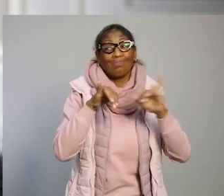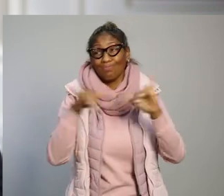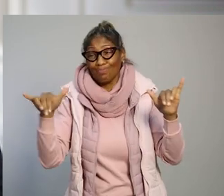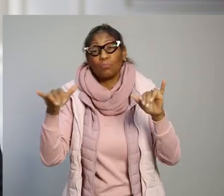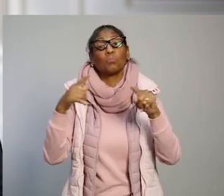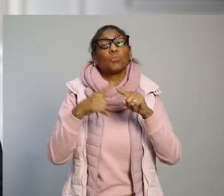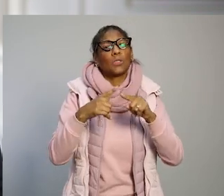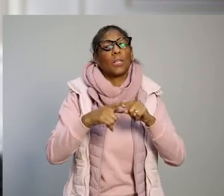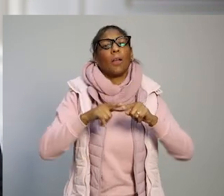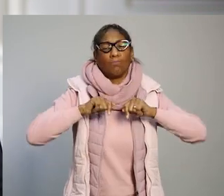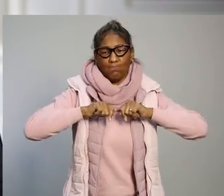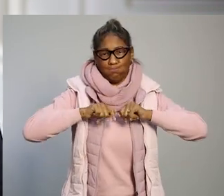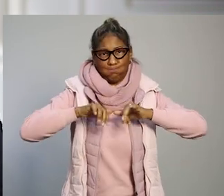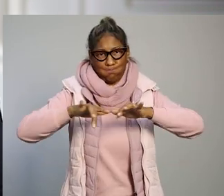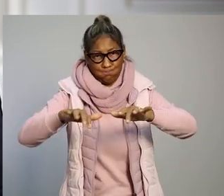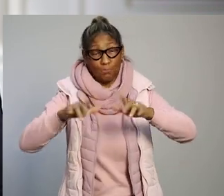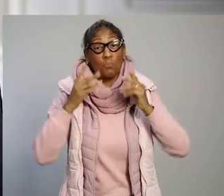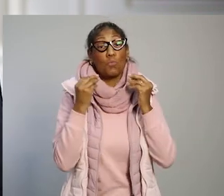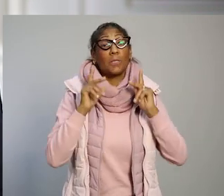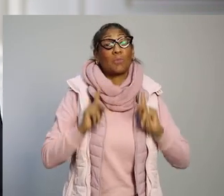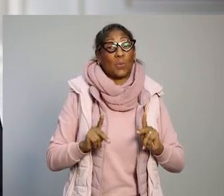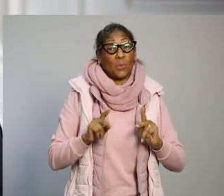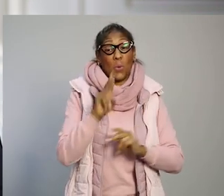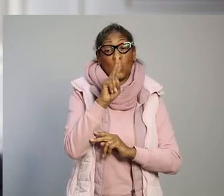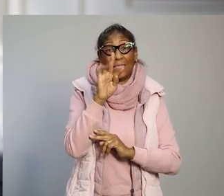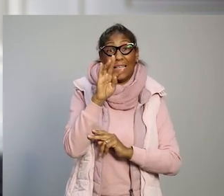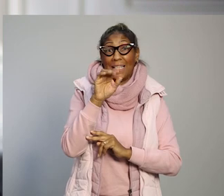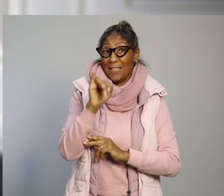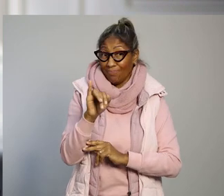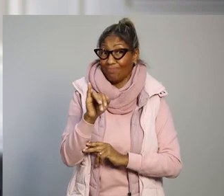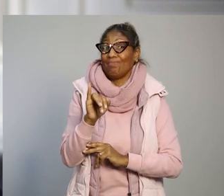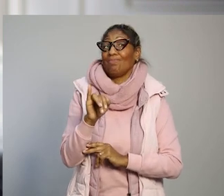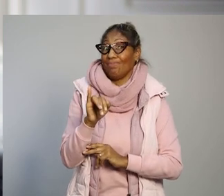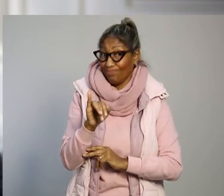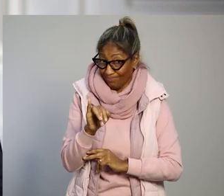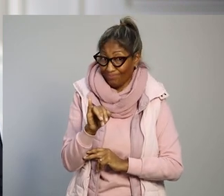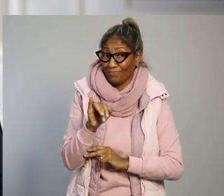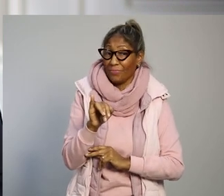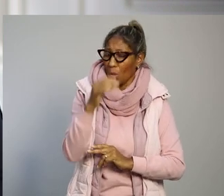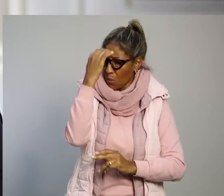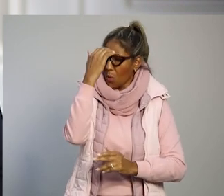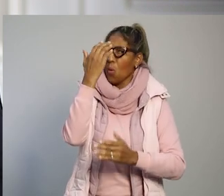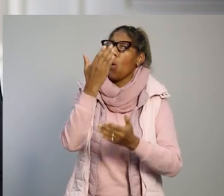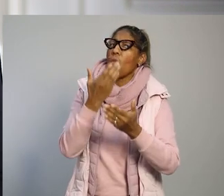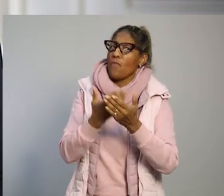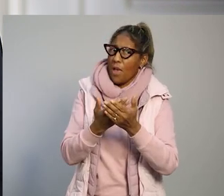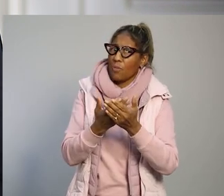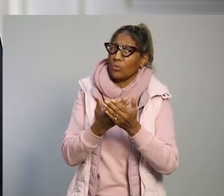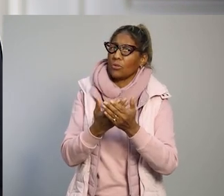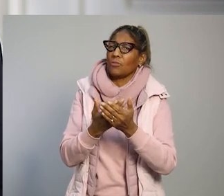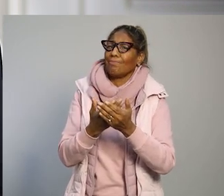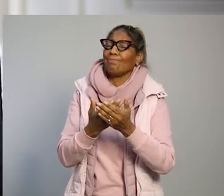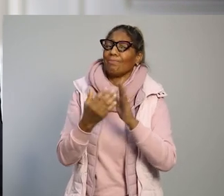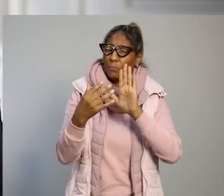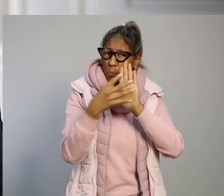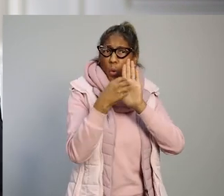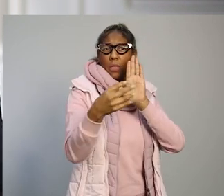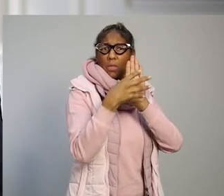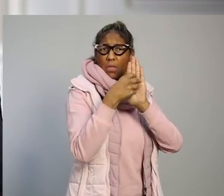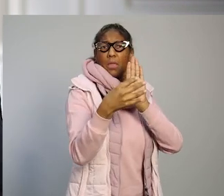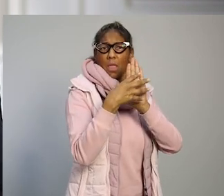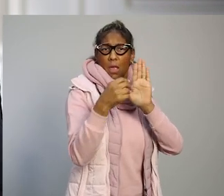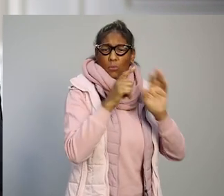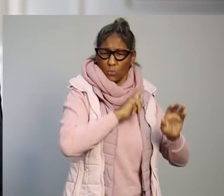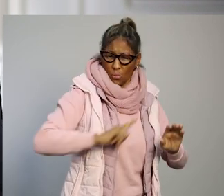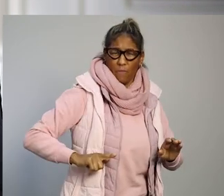ligado pelo ritmo de ocupação das nossas UTIs. Confiamos nos efeitos de contenção do